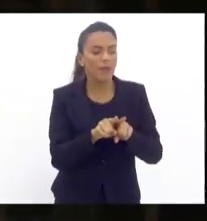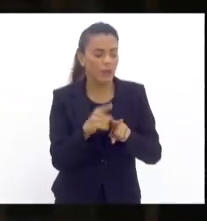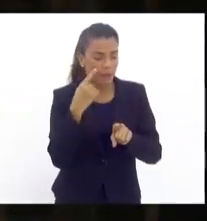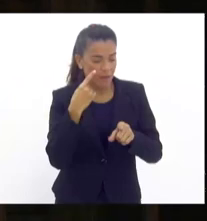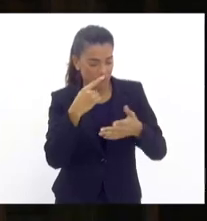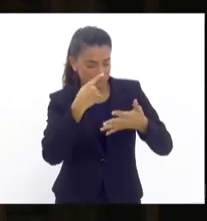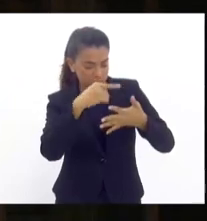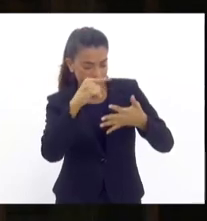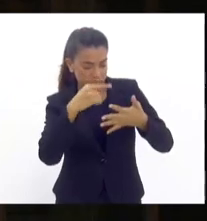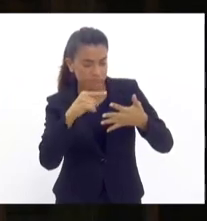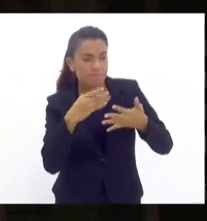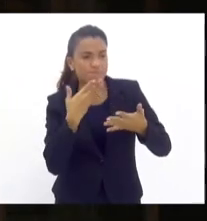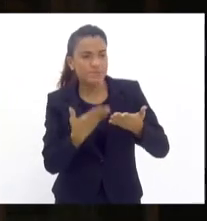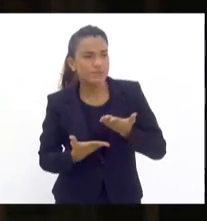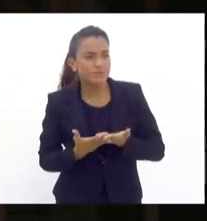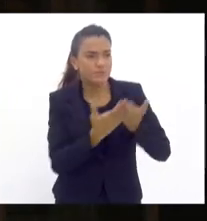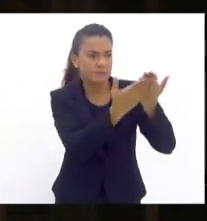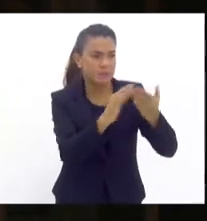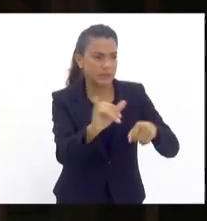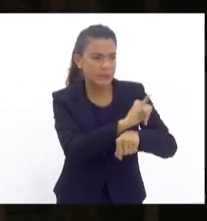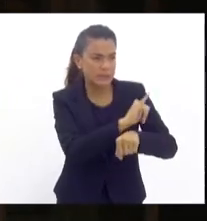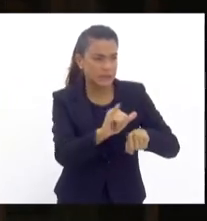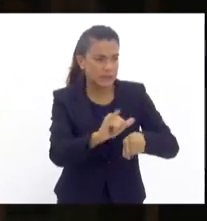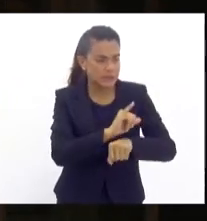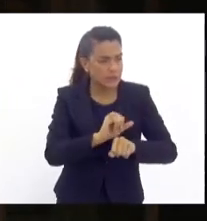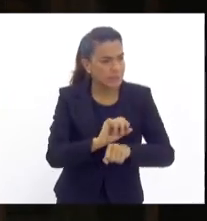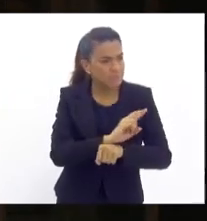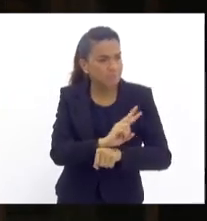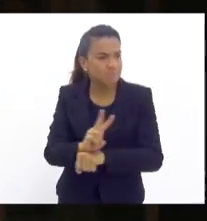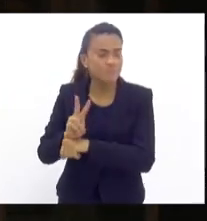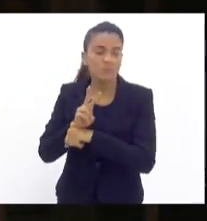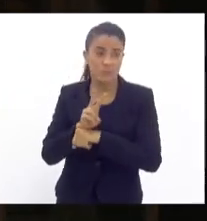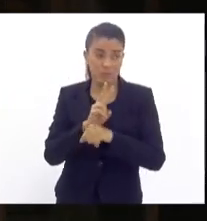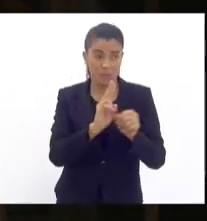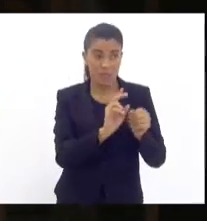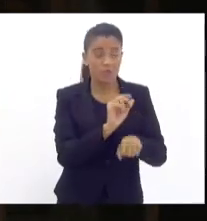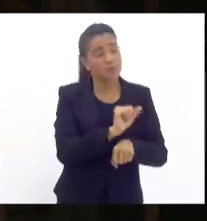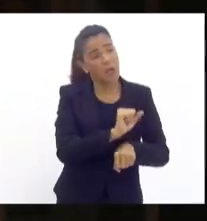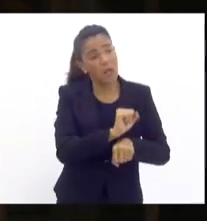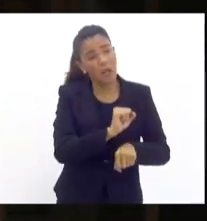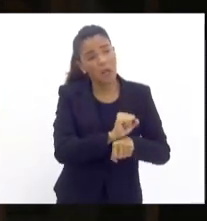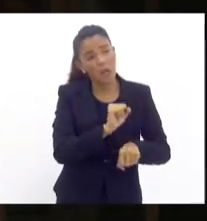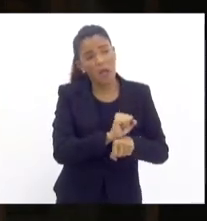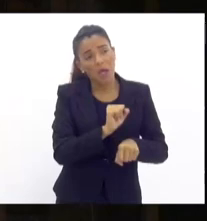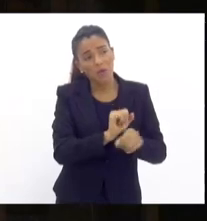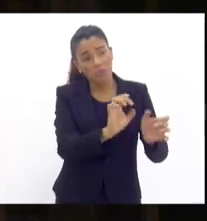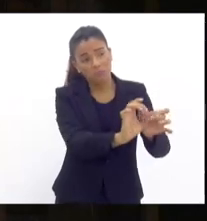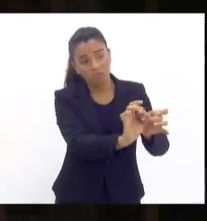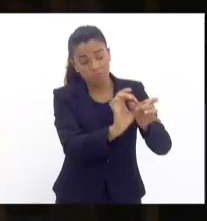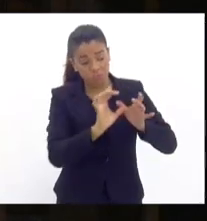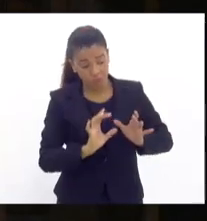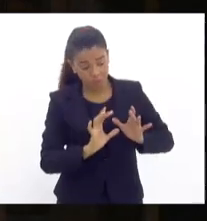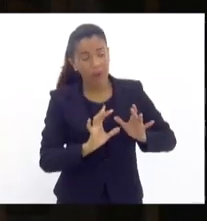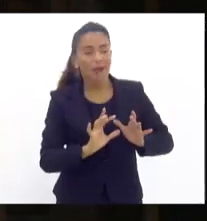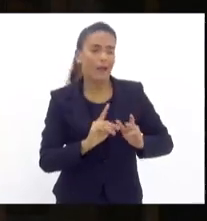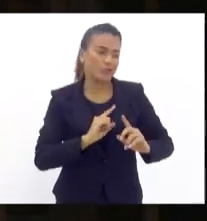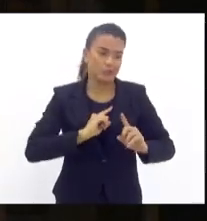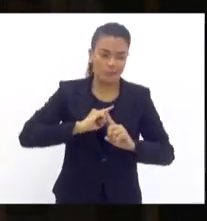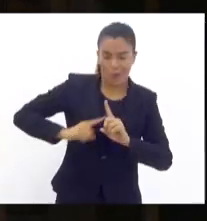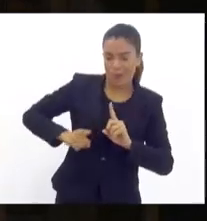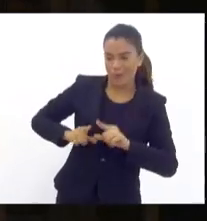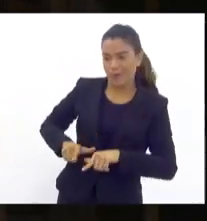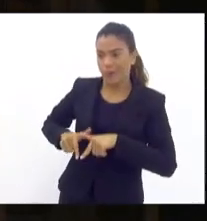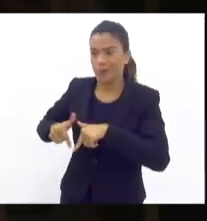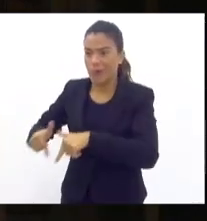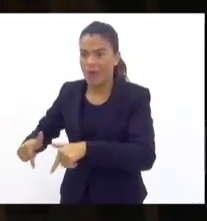ao Poder Judiciário, e até então, até que elas sejam concedidas, a gente fica impedido de atuar, mas